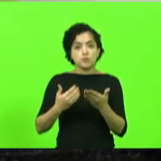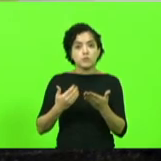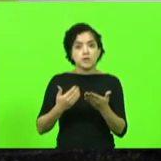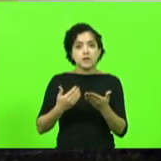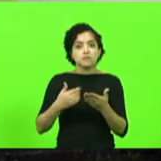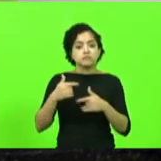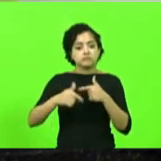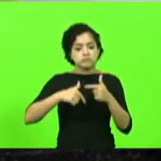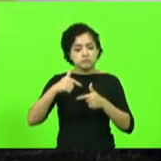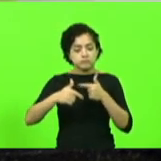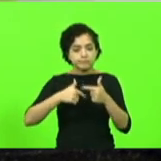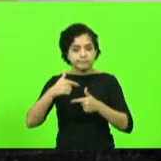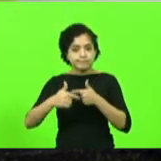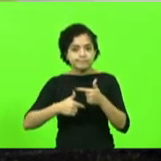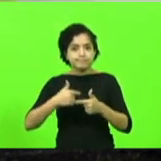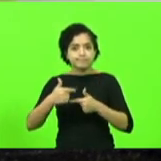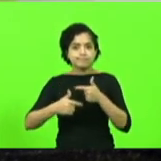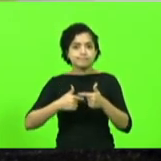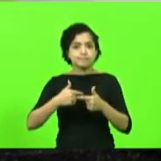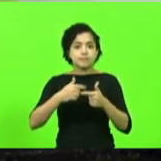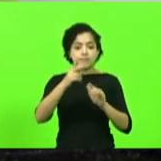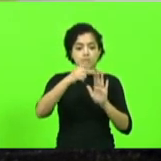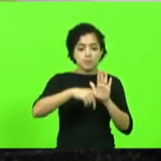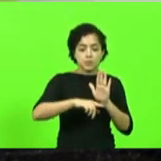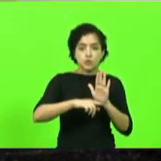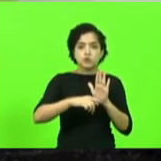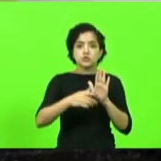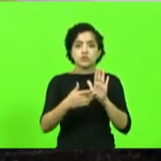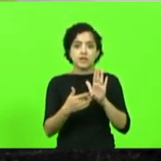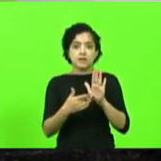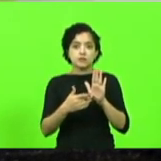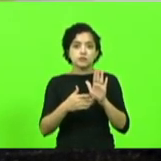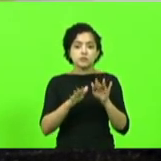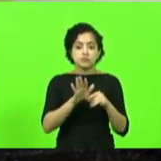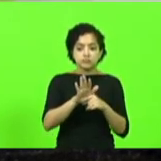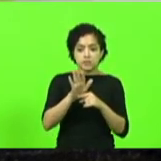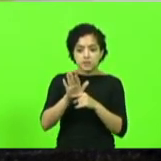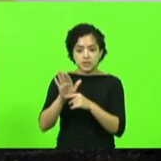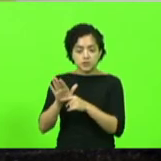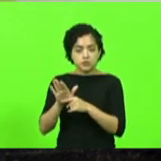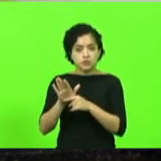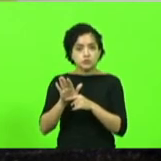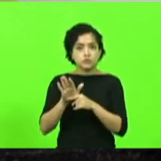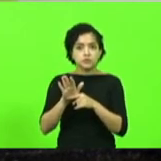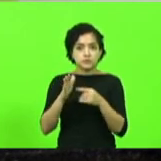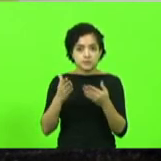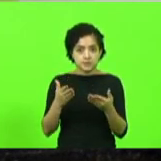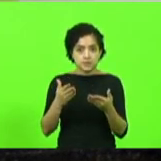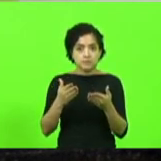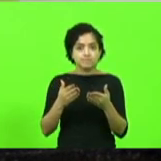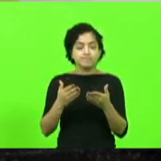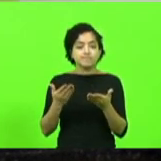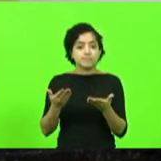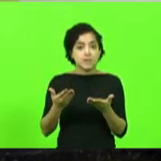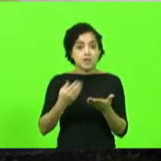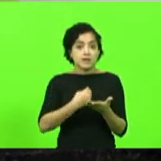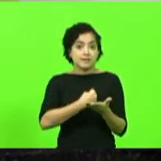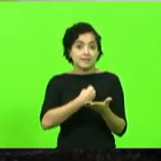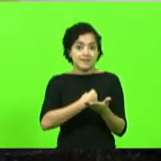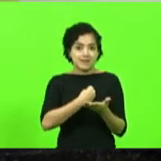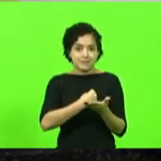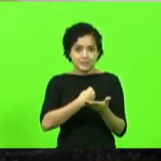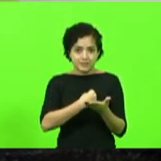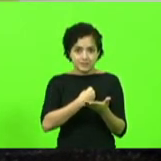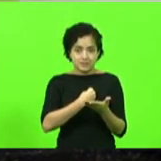ao desenvolver projetos transformadores com forte impacto na vida dos portadores